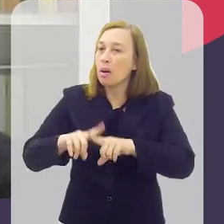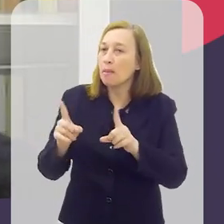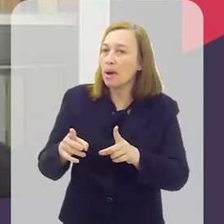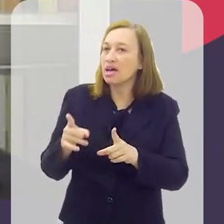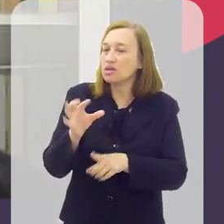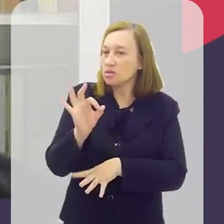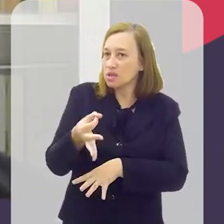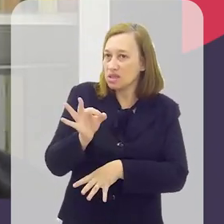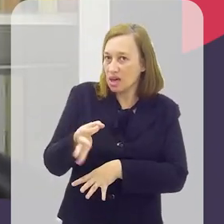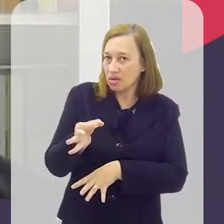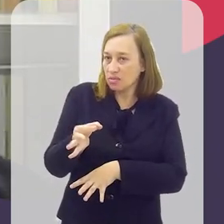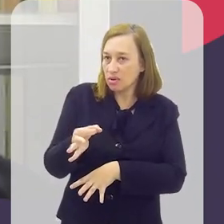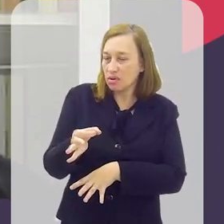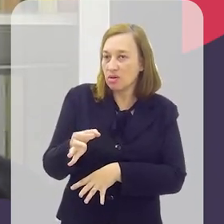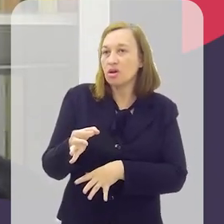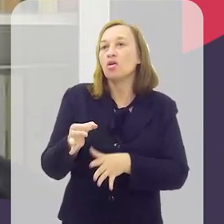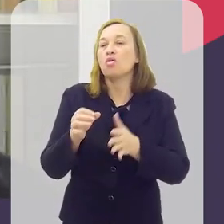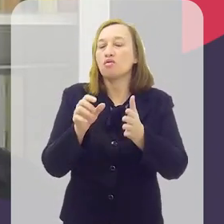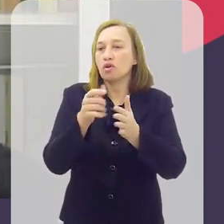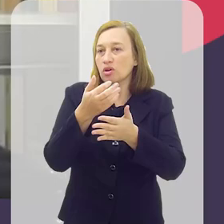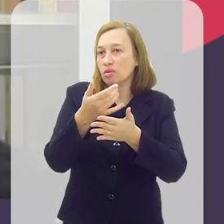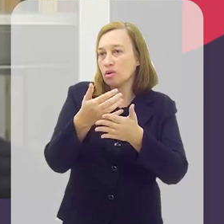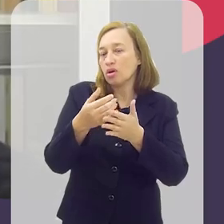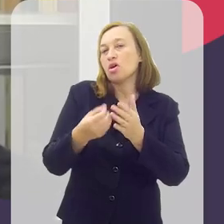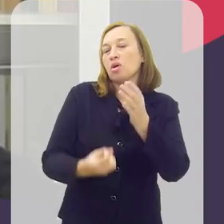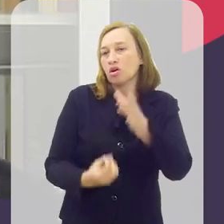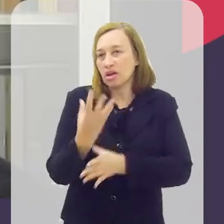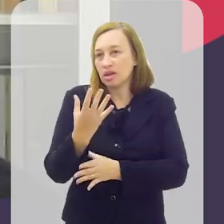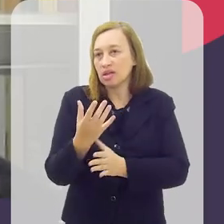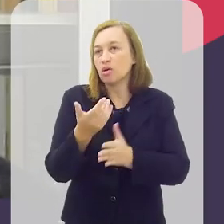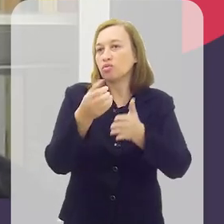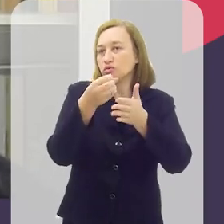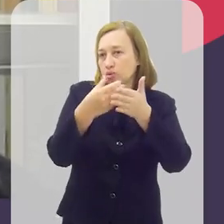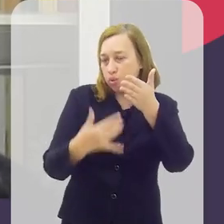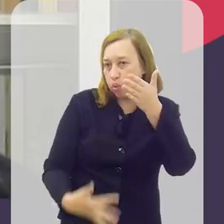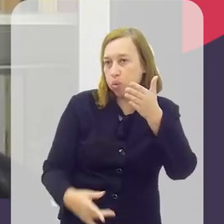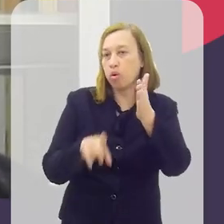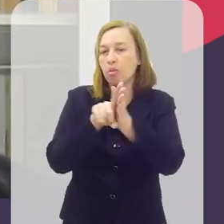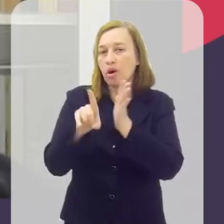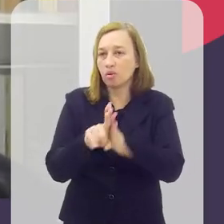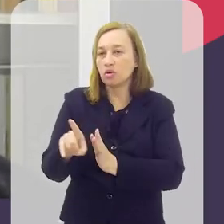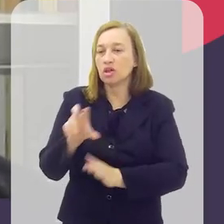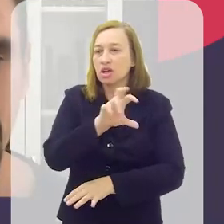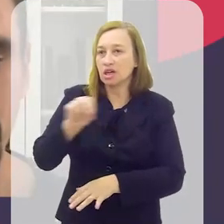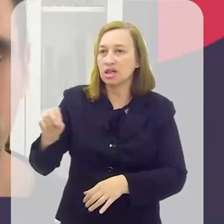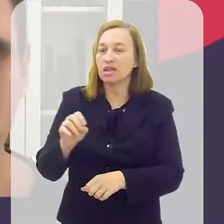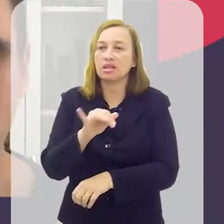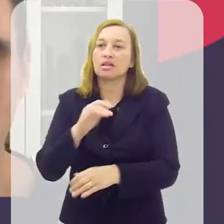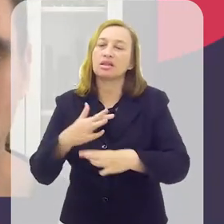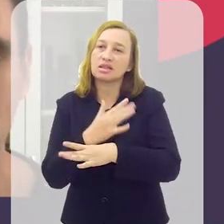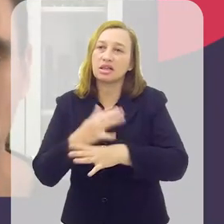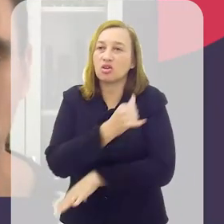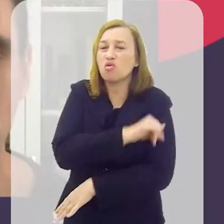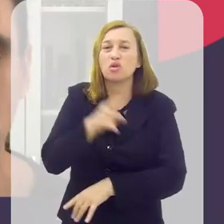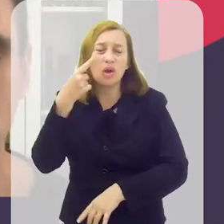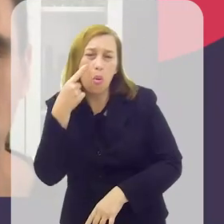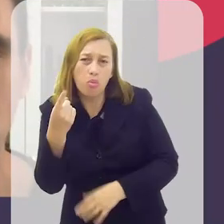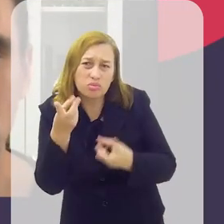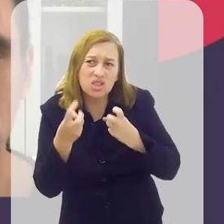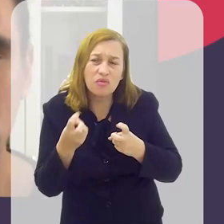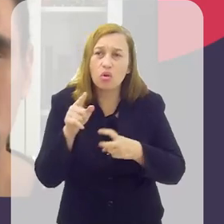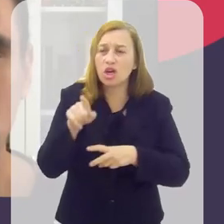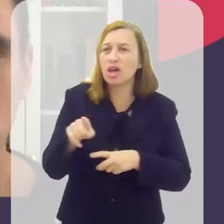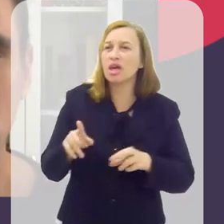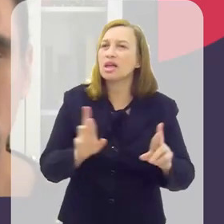grosso mesmo da pesquisa foi feito através de um formulário presencialmente com 500 entregadores na cidade do Rio. E o que você identificou em relação,